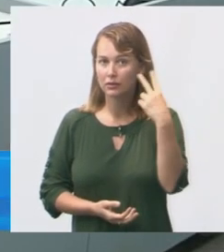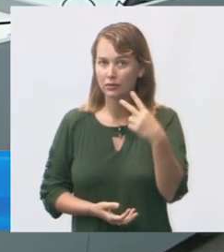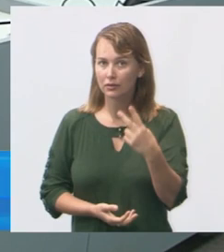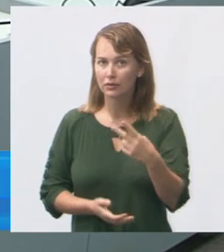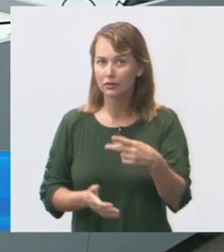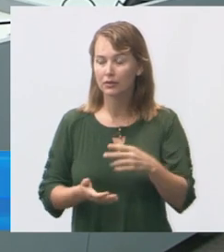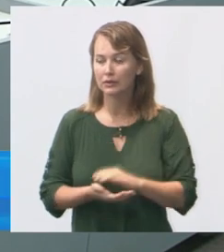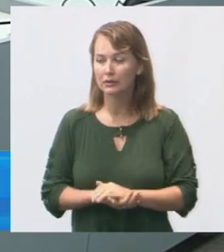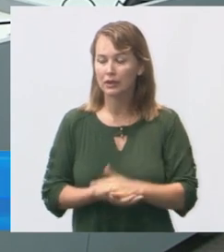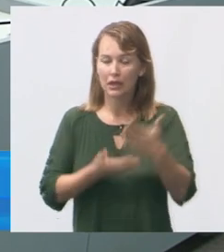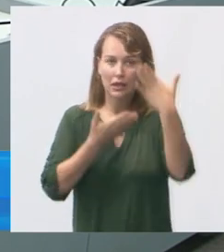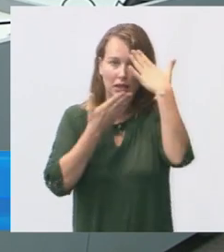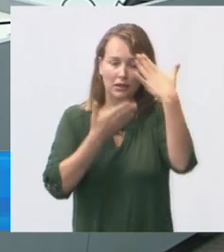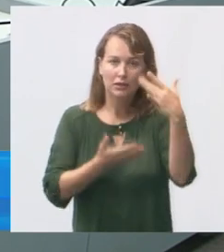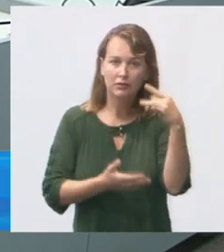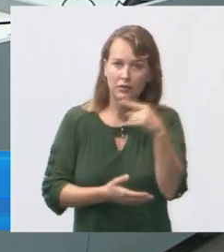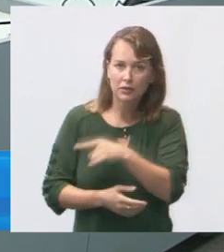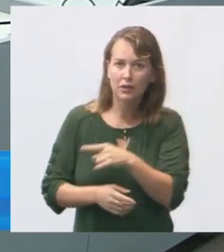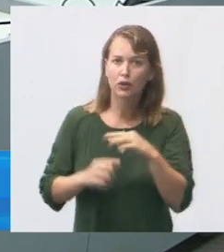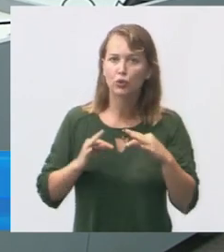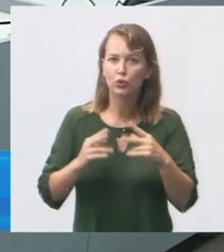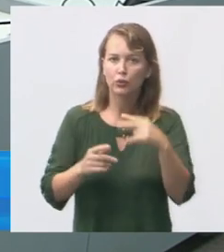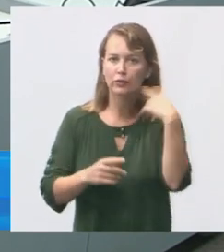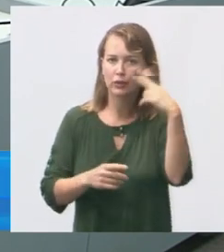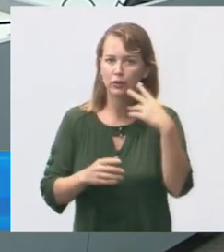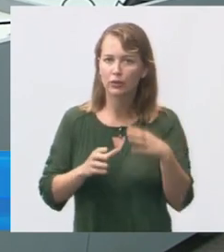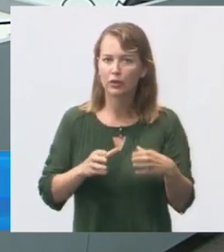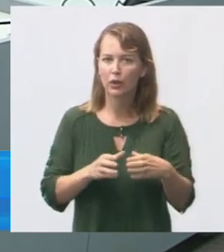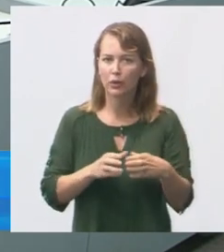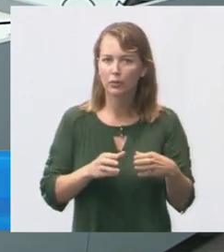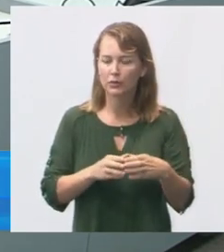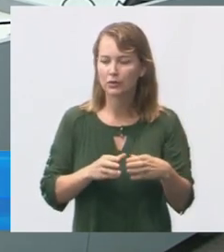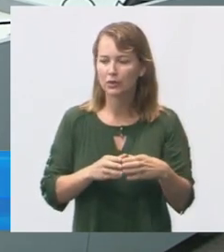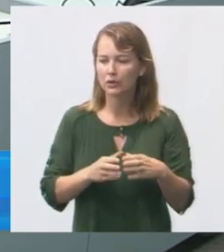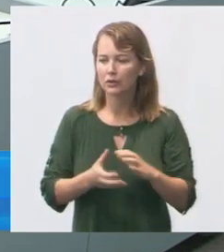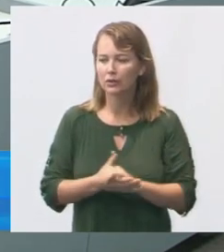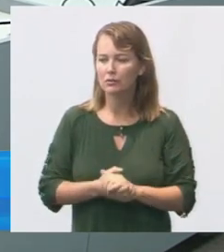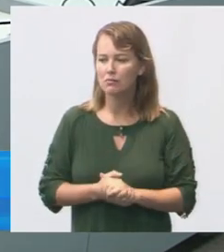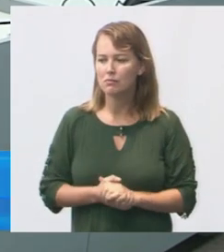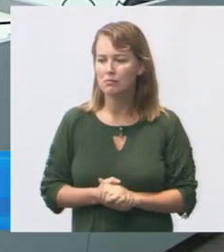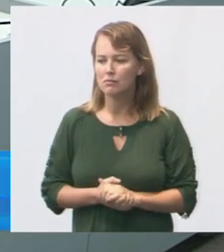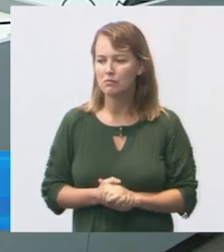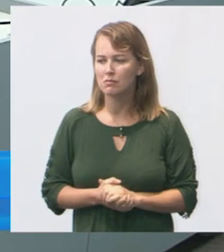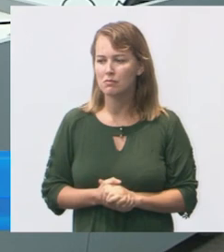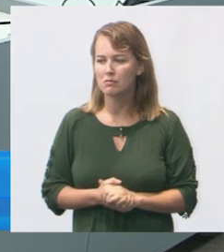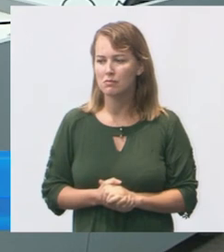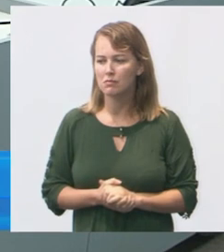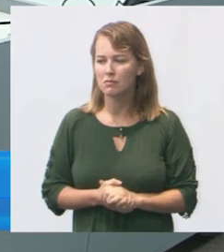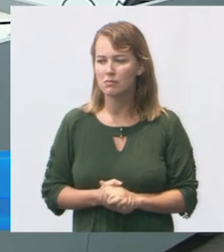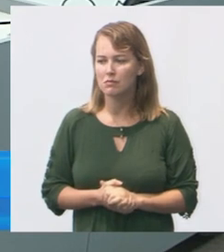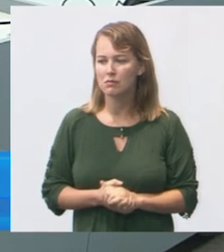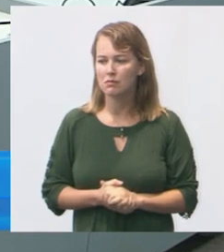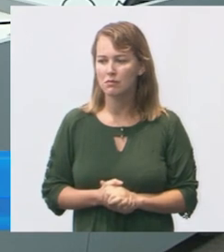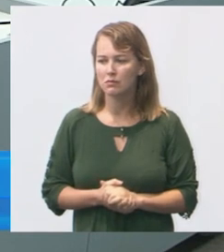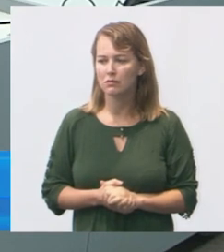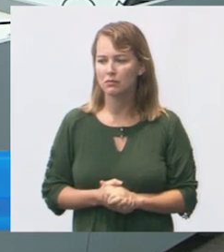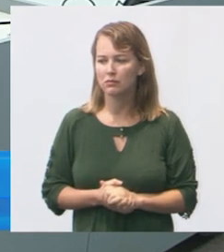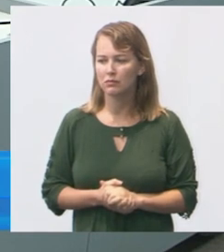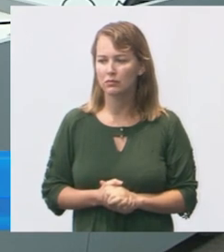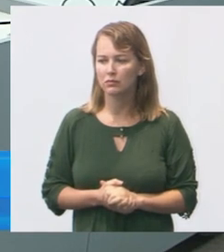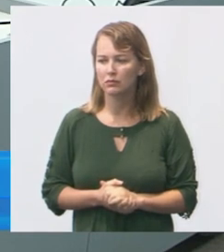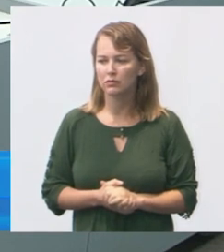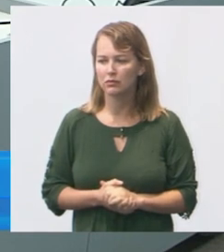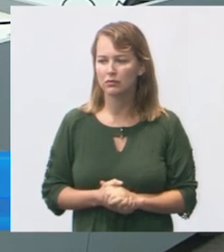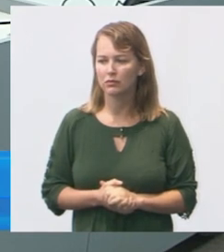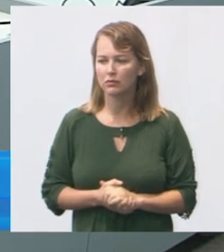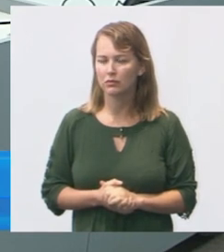agradecer ao senhor e todos os vereadores nessa comissão e as lideranças que sofre também nós estamos não vamos sair